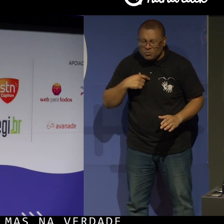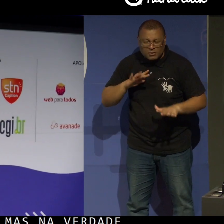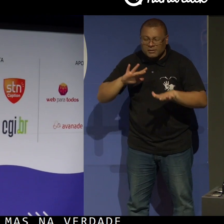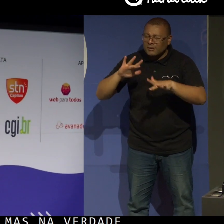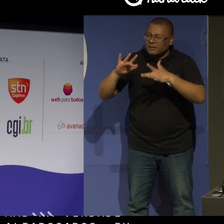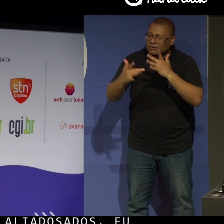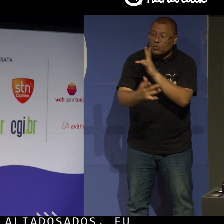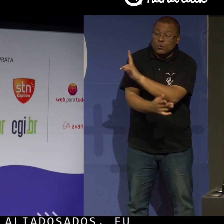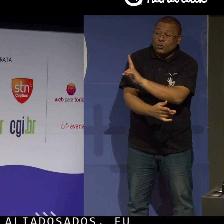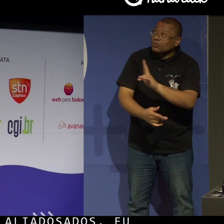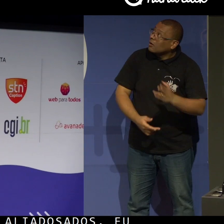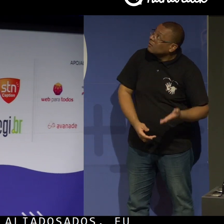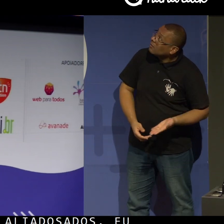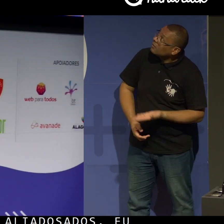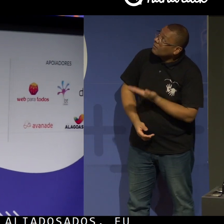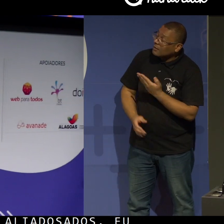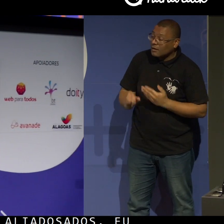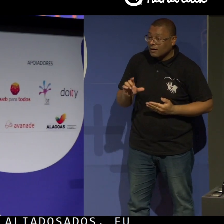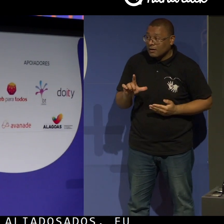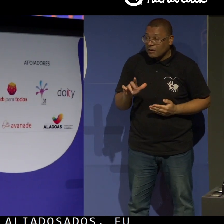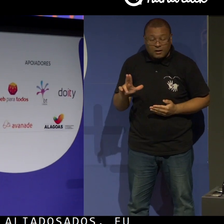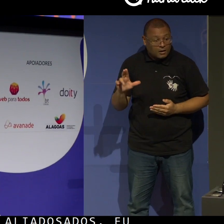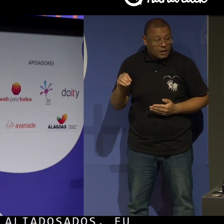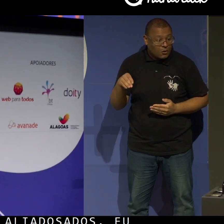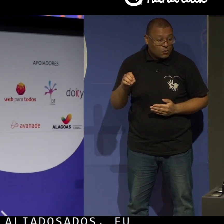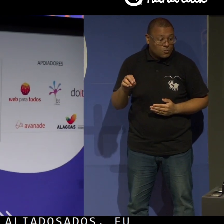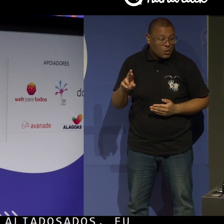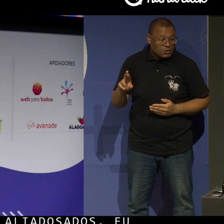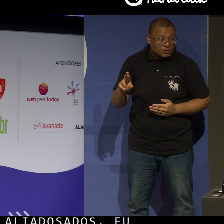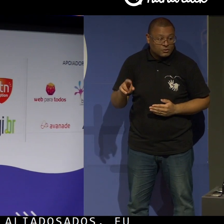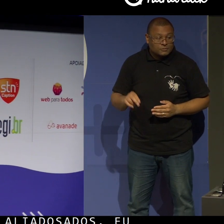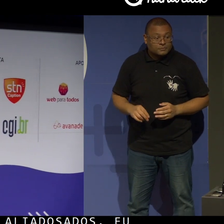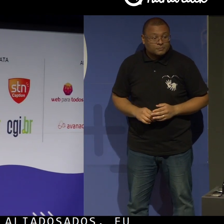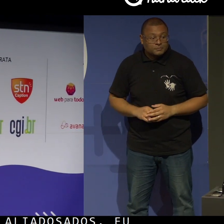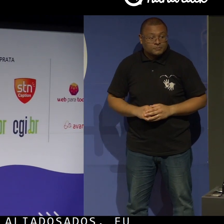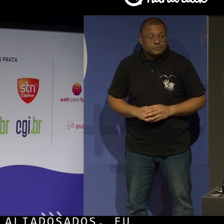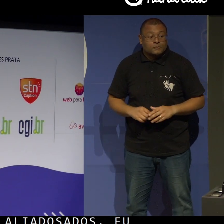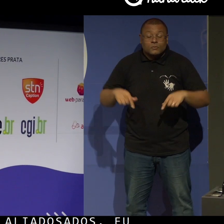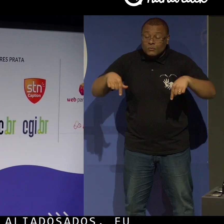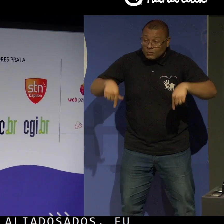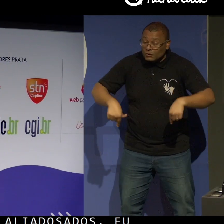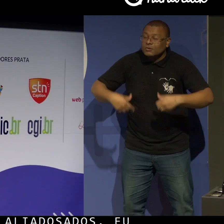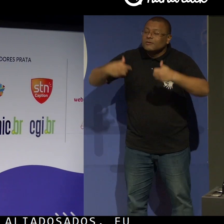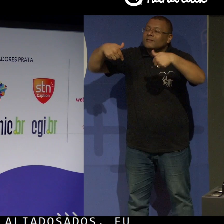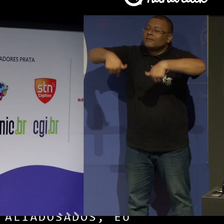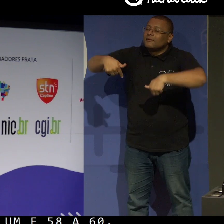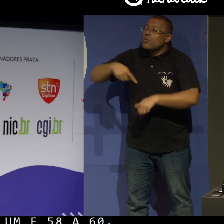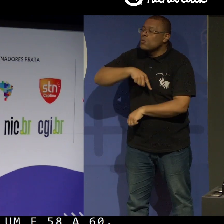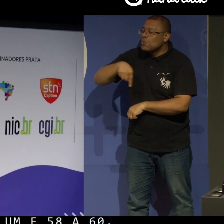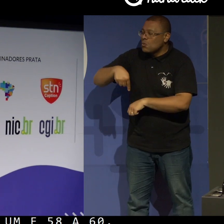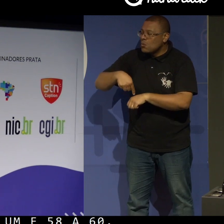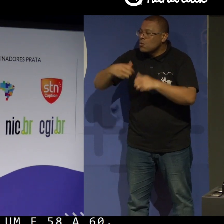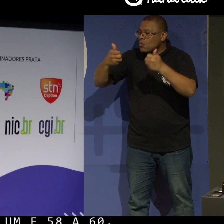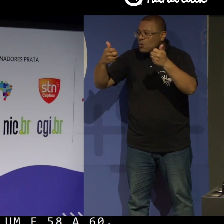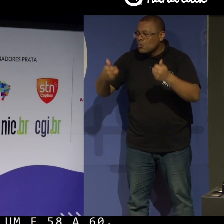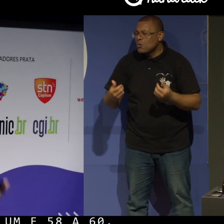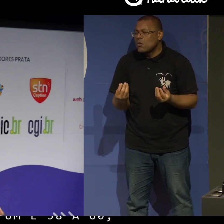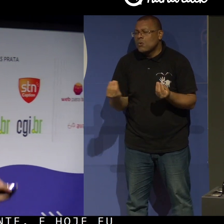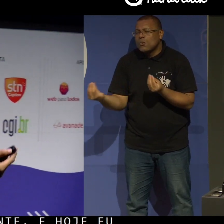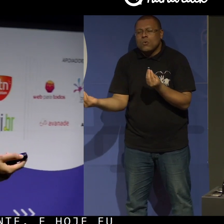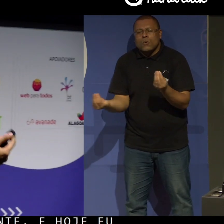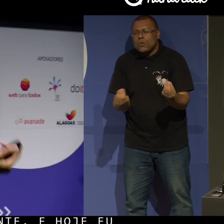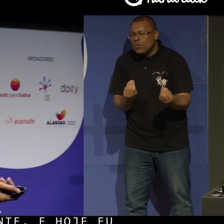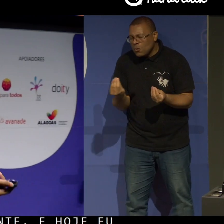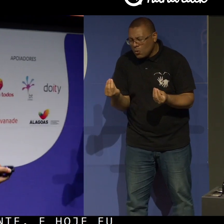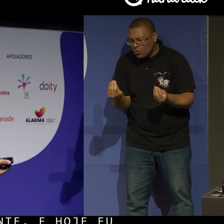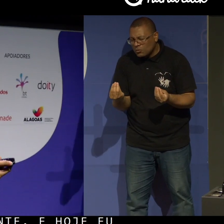redes sociais, exatamente como o Clau. É Clau Mortimer, especificamente. E hoje eu estou aqui para contar um pouco sobre como a